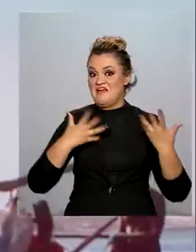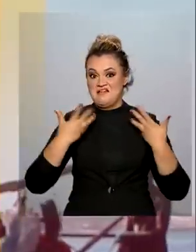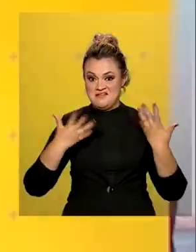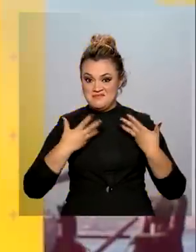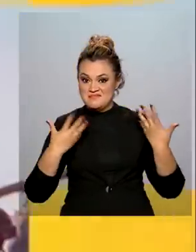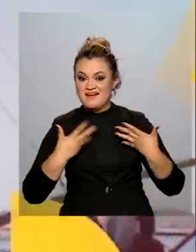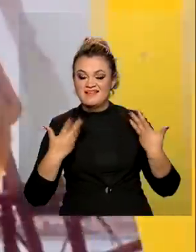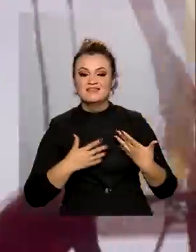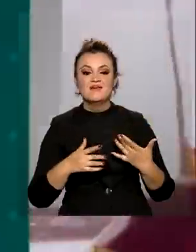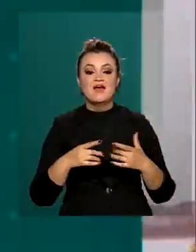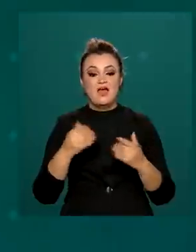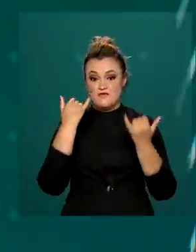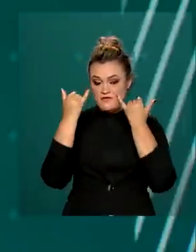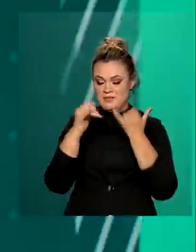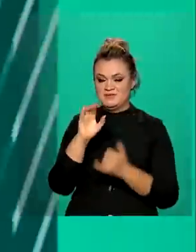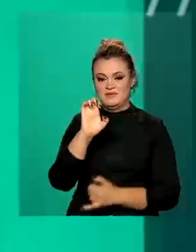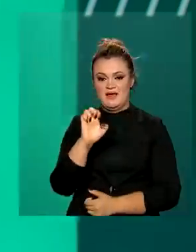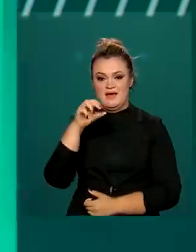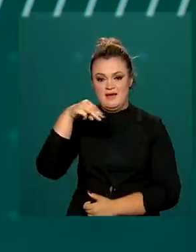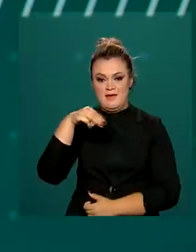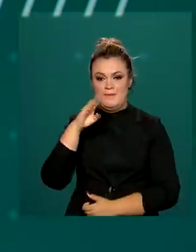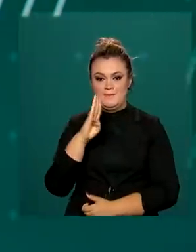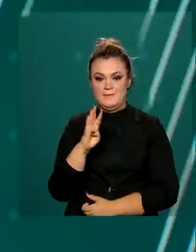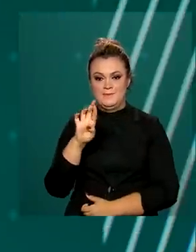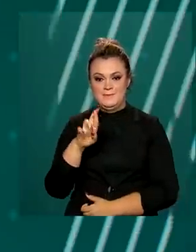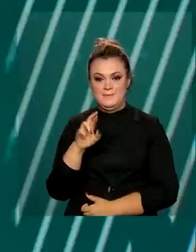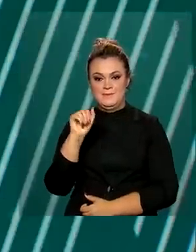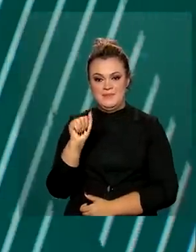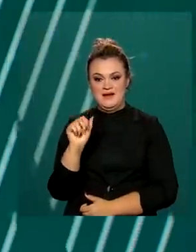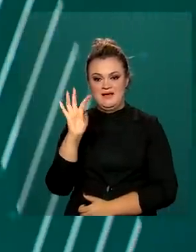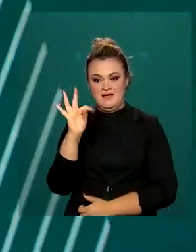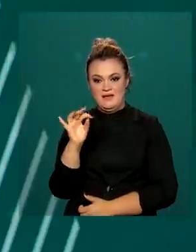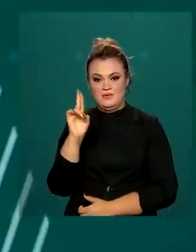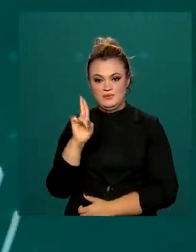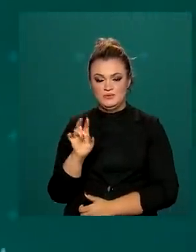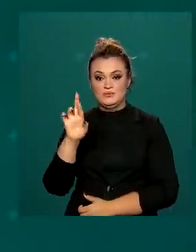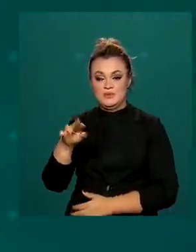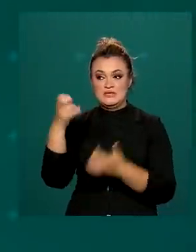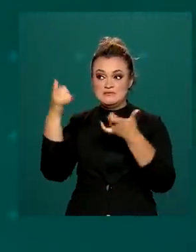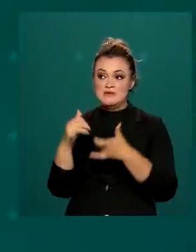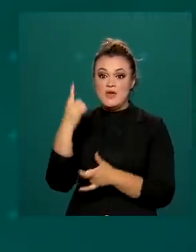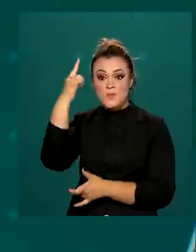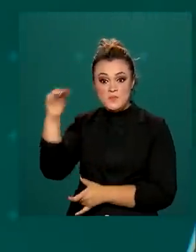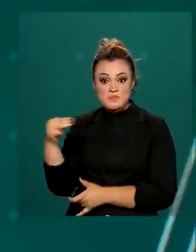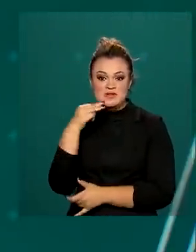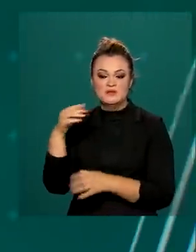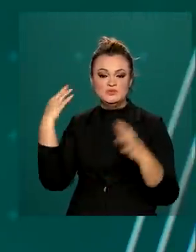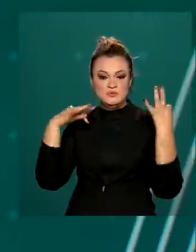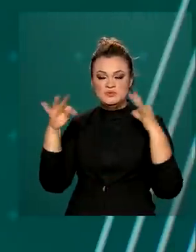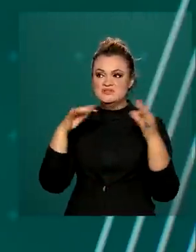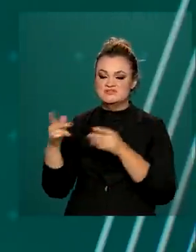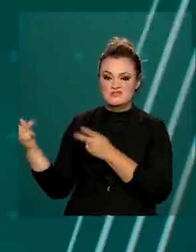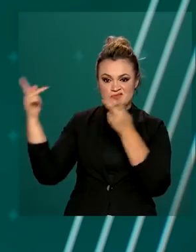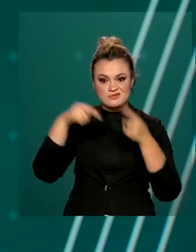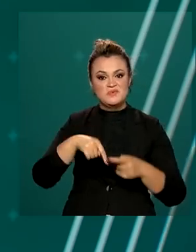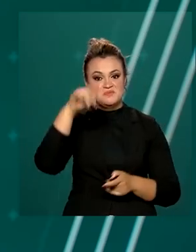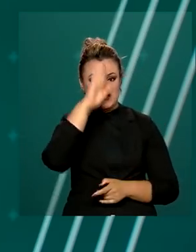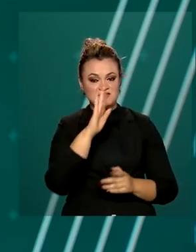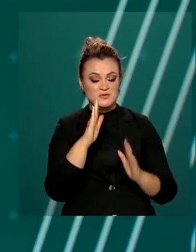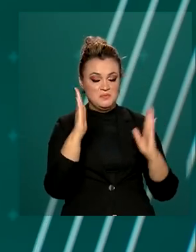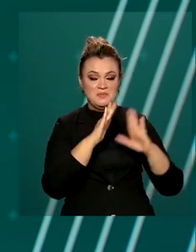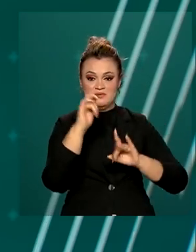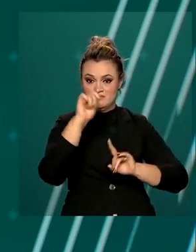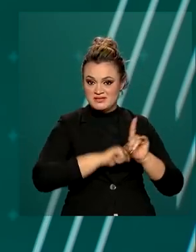pode comemorar. O levantamento da Embratur aponta que mais de um milhão de turistas estrangeiros visitaram o país